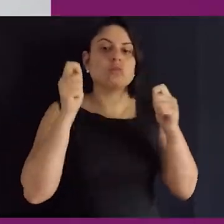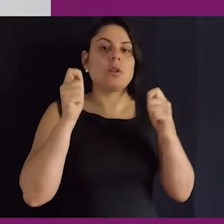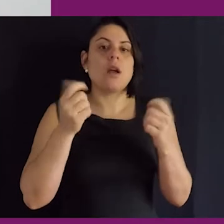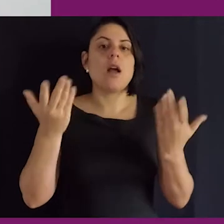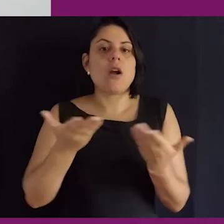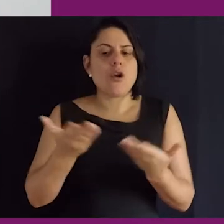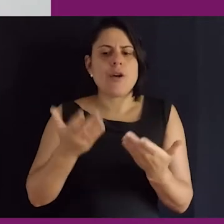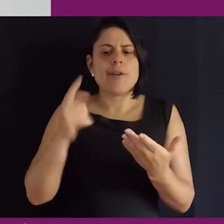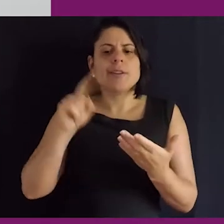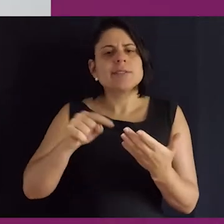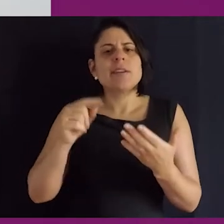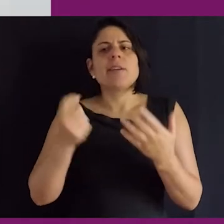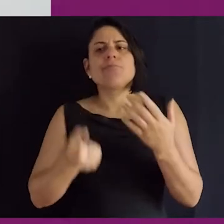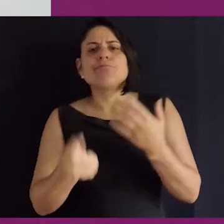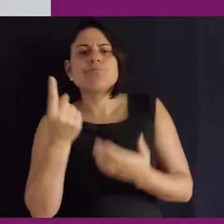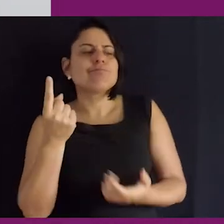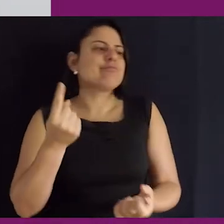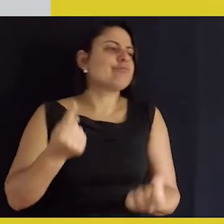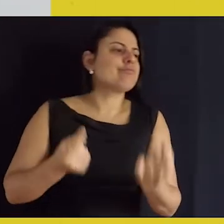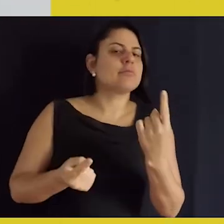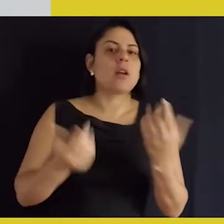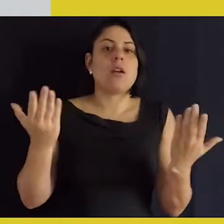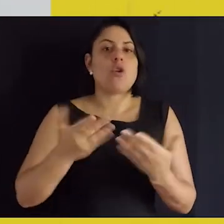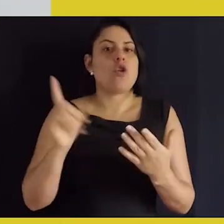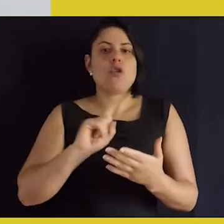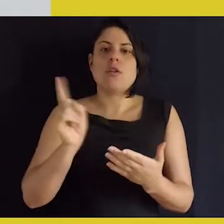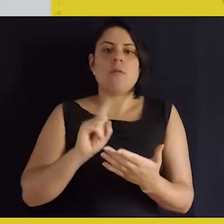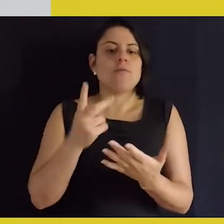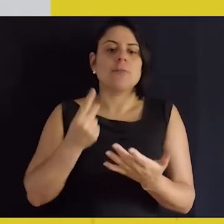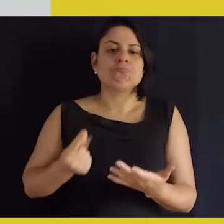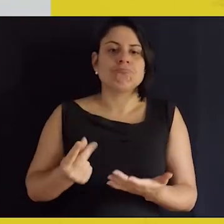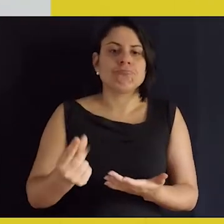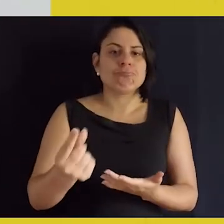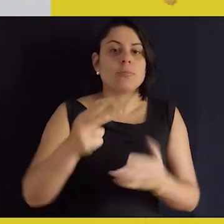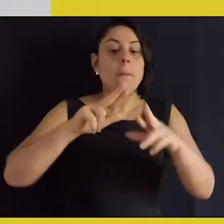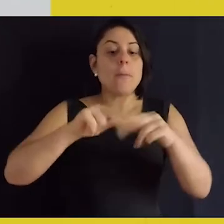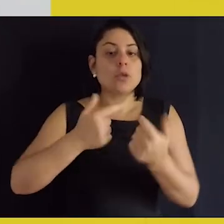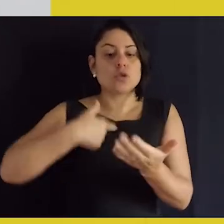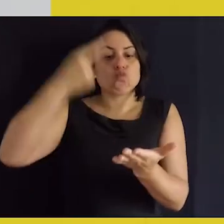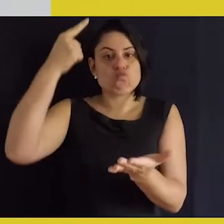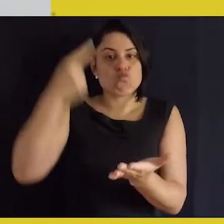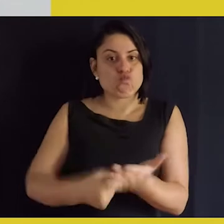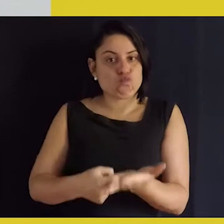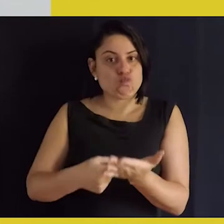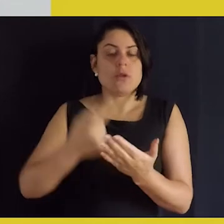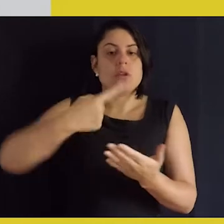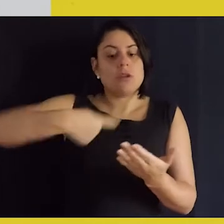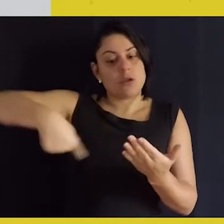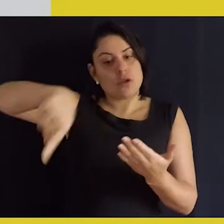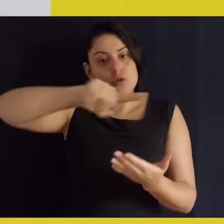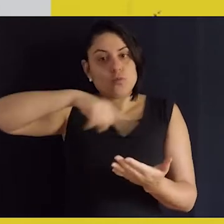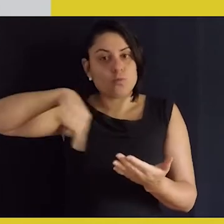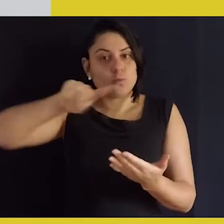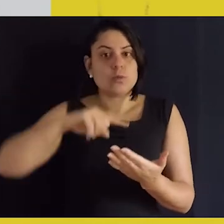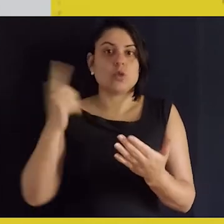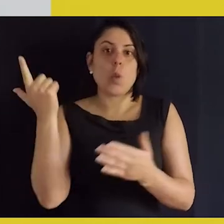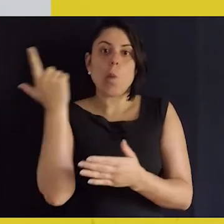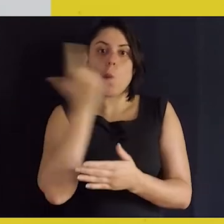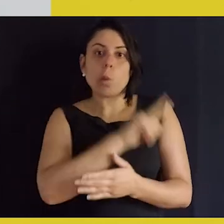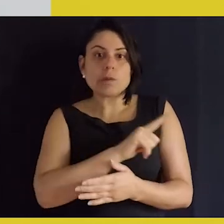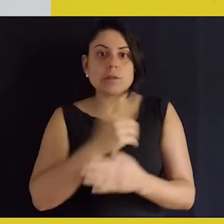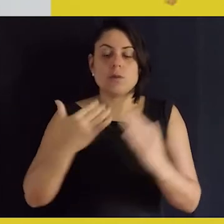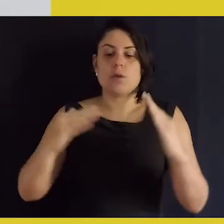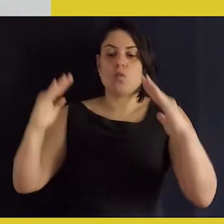temporária agora seria fixa. E então, por meio de um acordo, a gente conseguiu